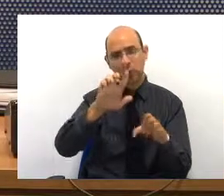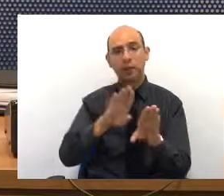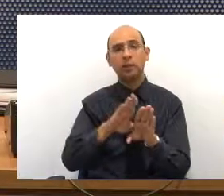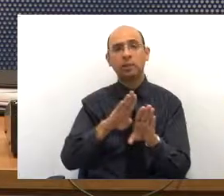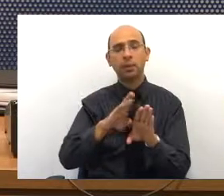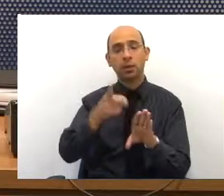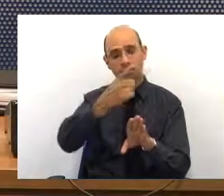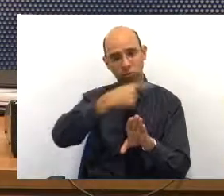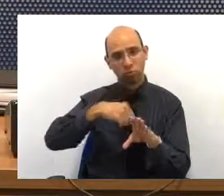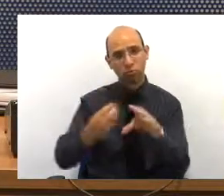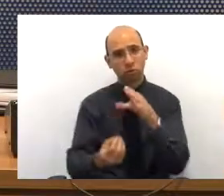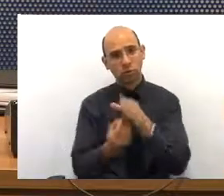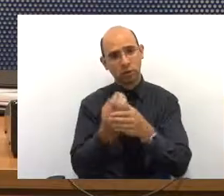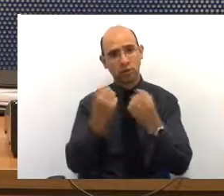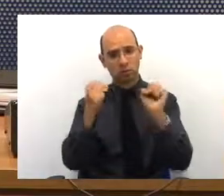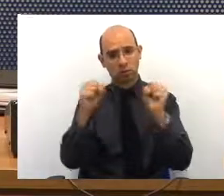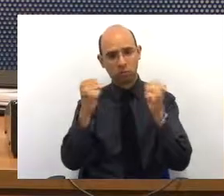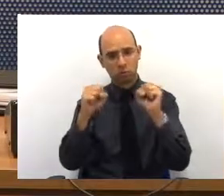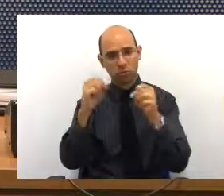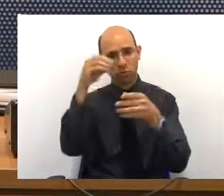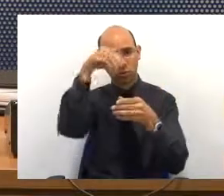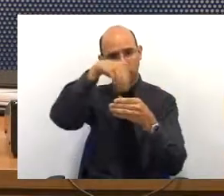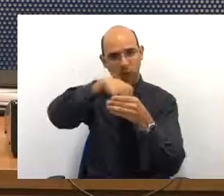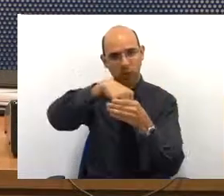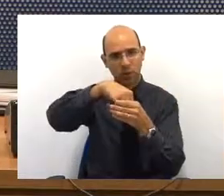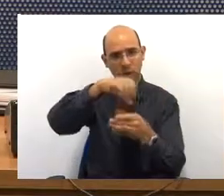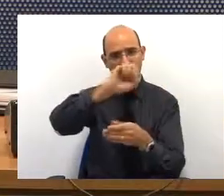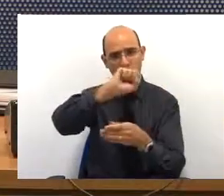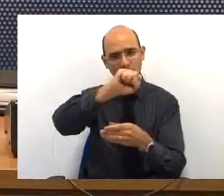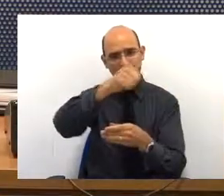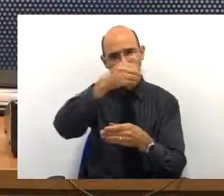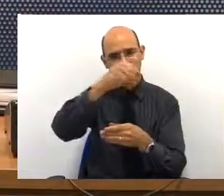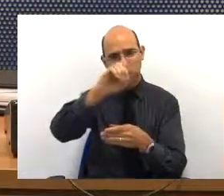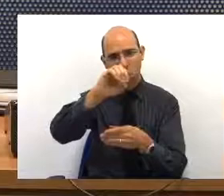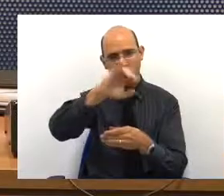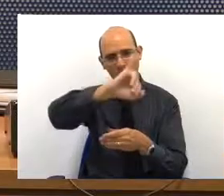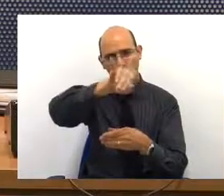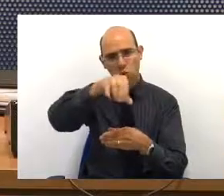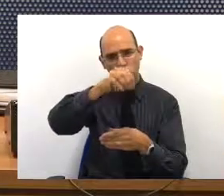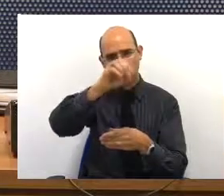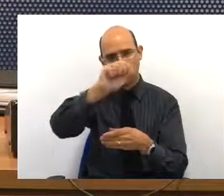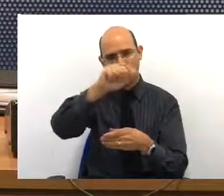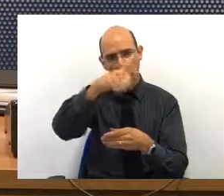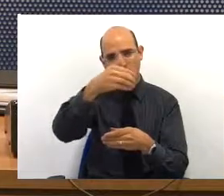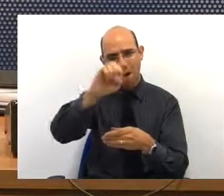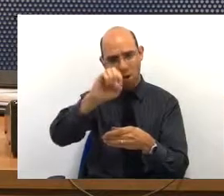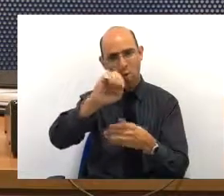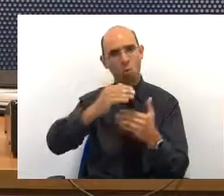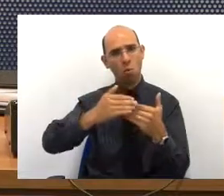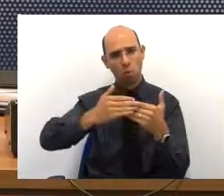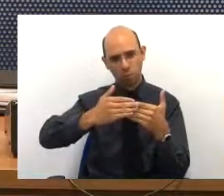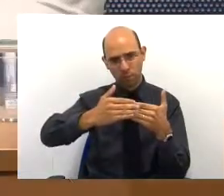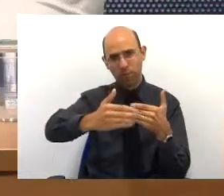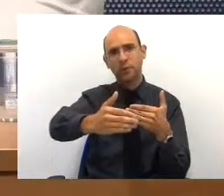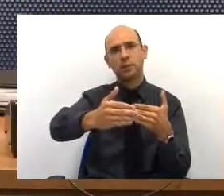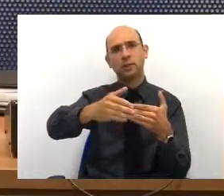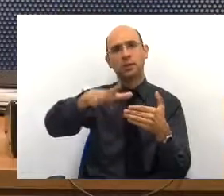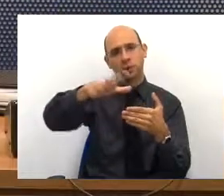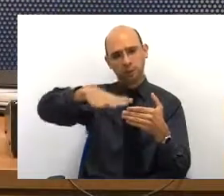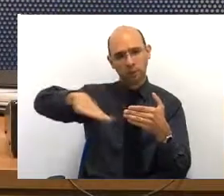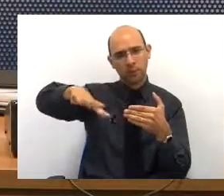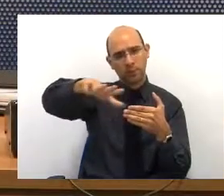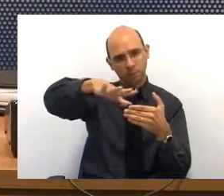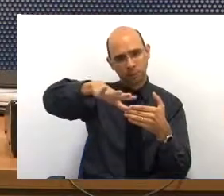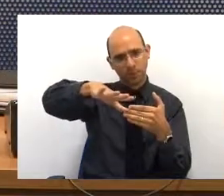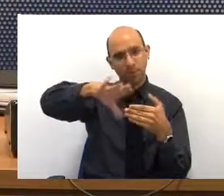fisioterapia no São João, CEMEG São João. Estamos começando lá e, além